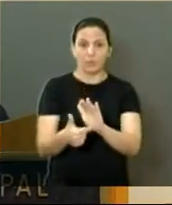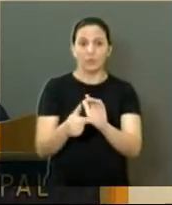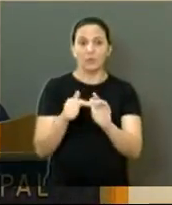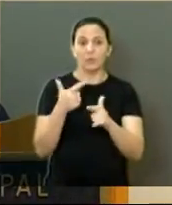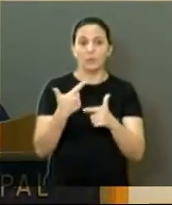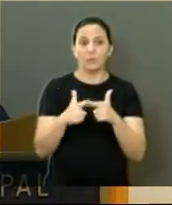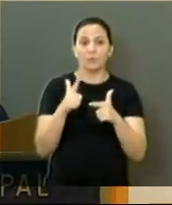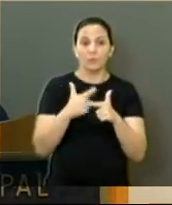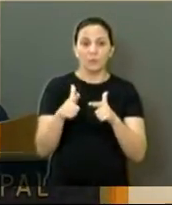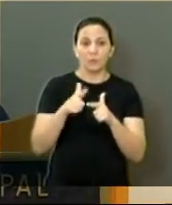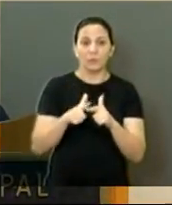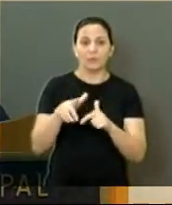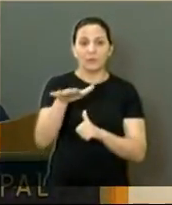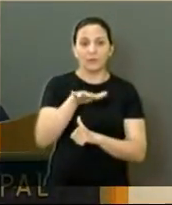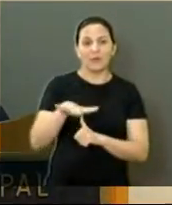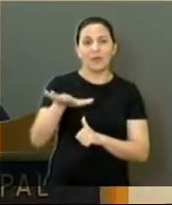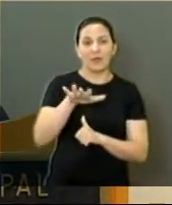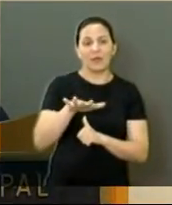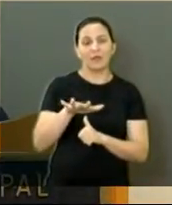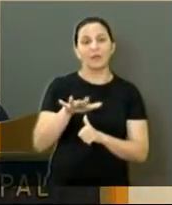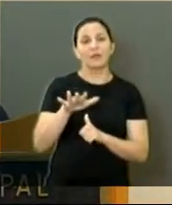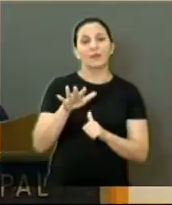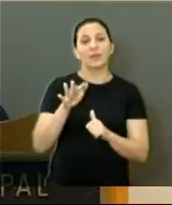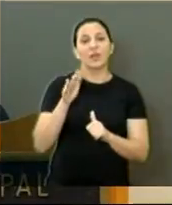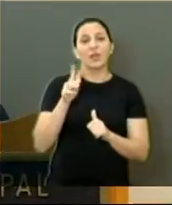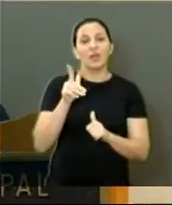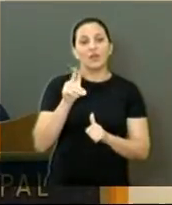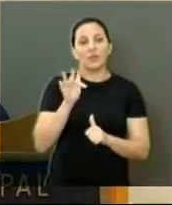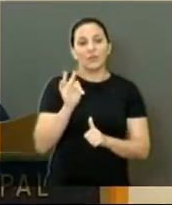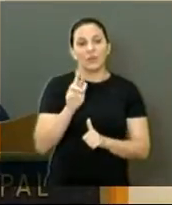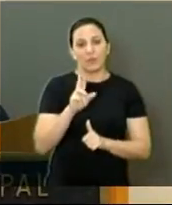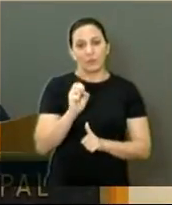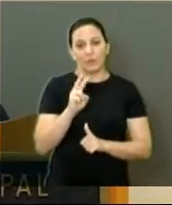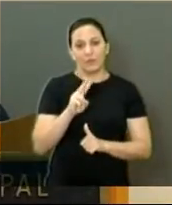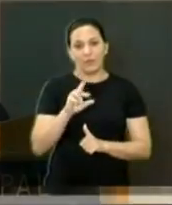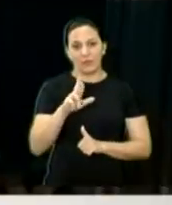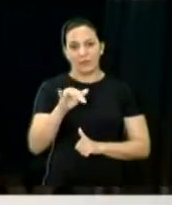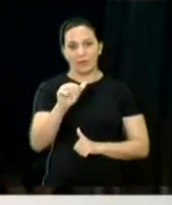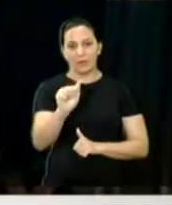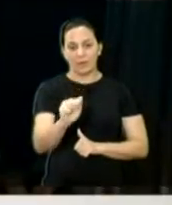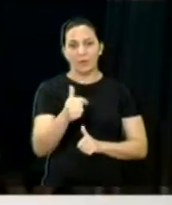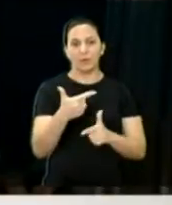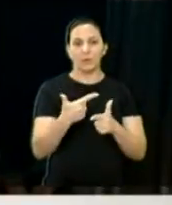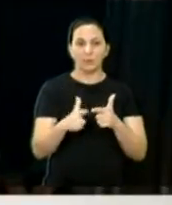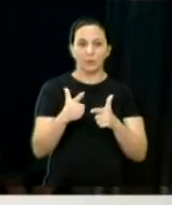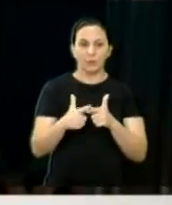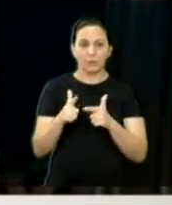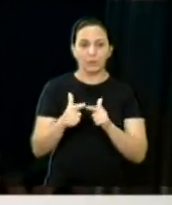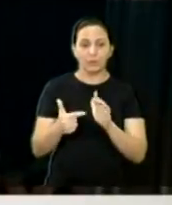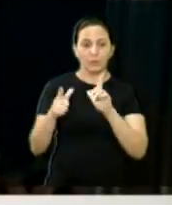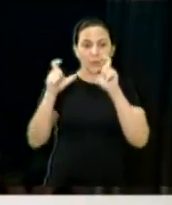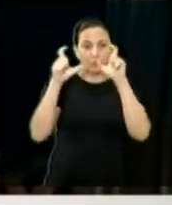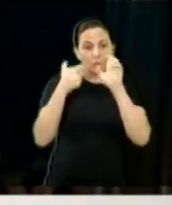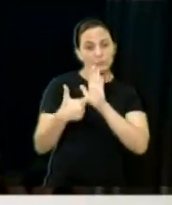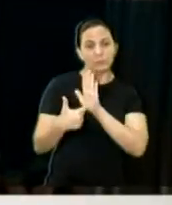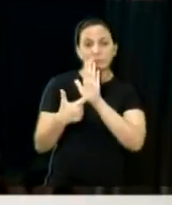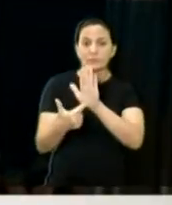esportivo da ferroviária. Queria mostrar hoje as fotos da situação do local.